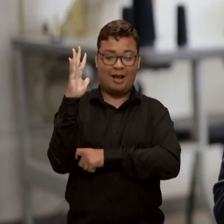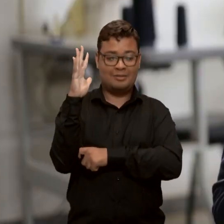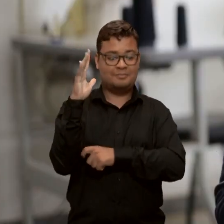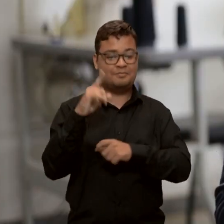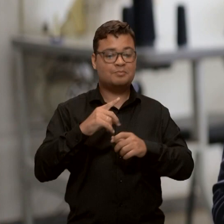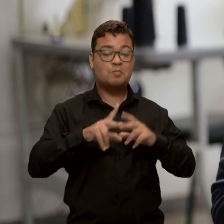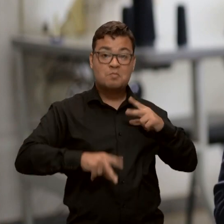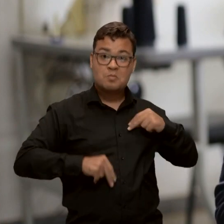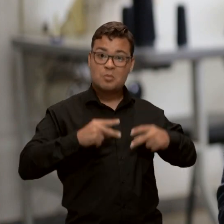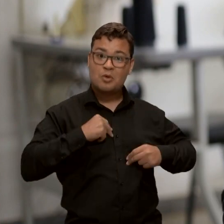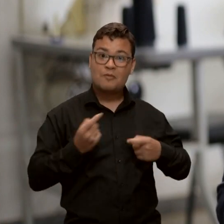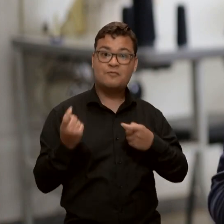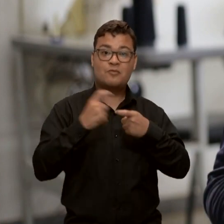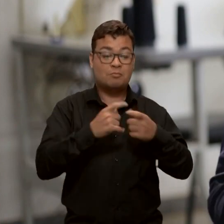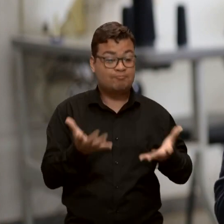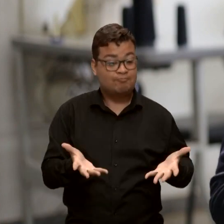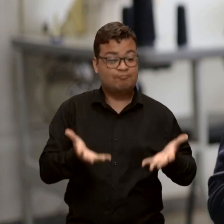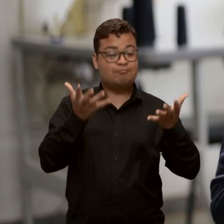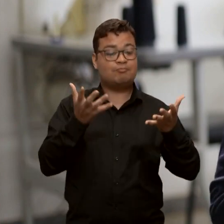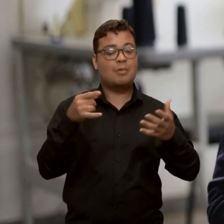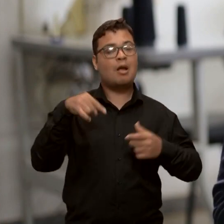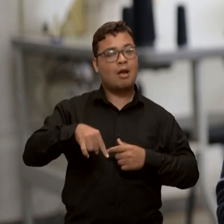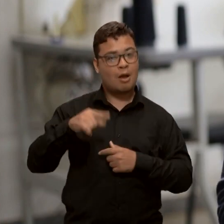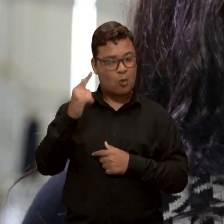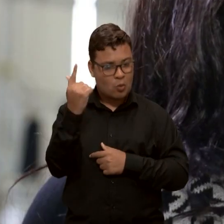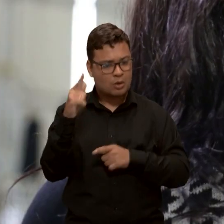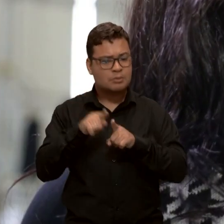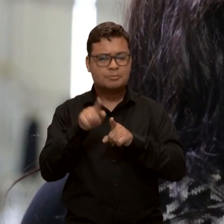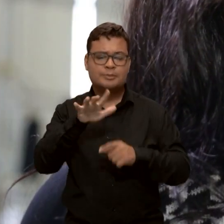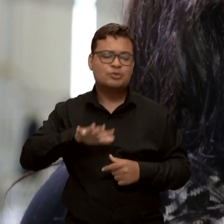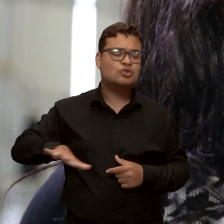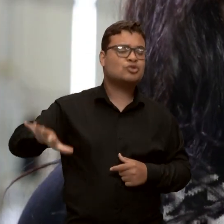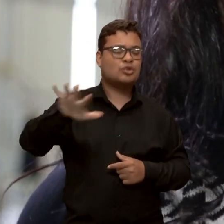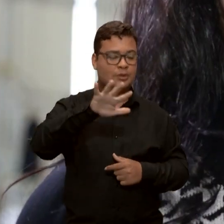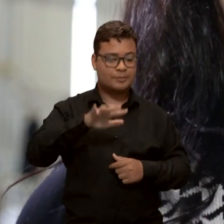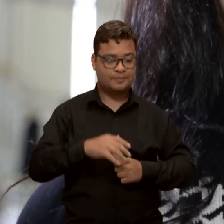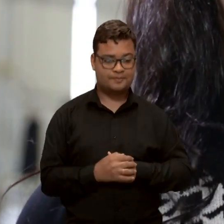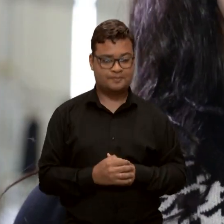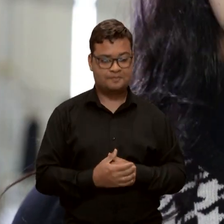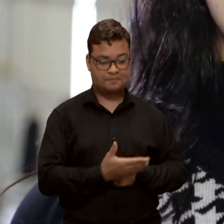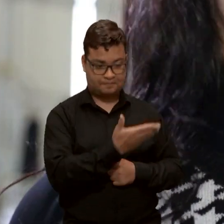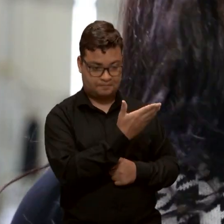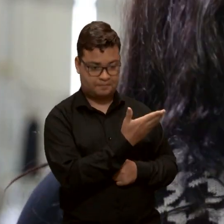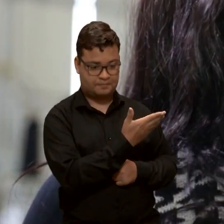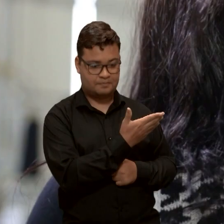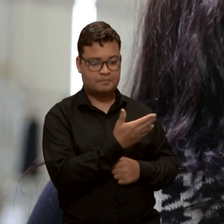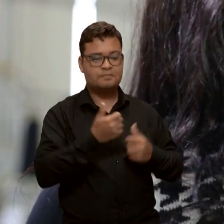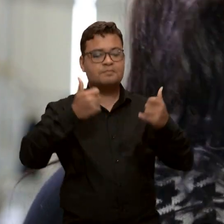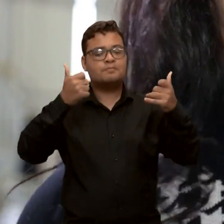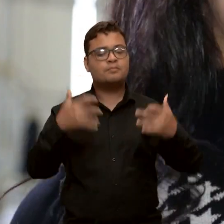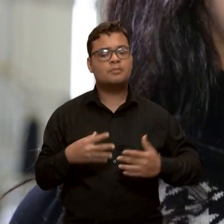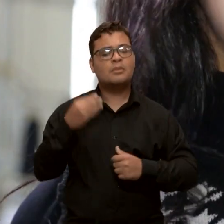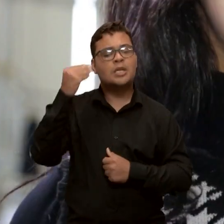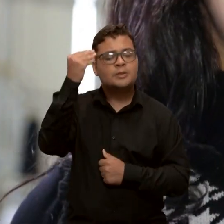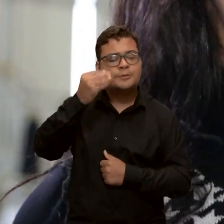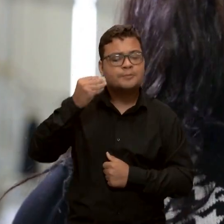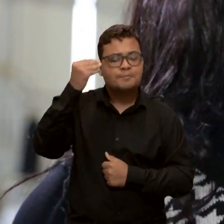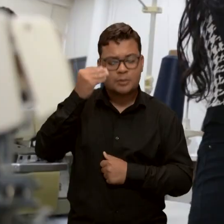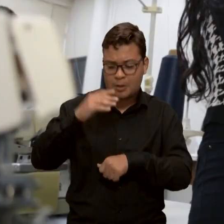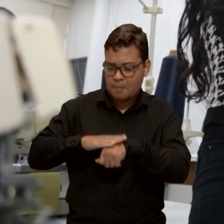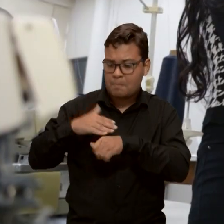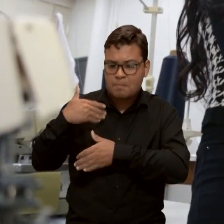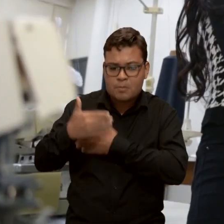moda, não só no cenário goiano, mas de modo geral. A participante Ana Luíza considera que a experiência de todo o